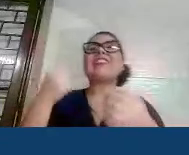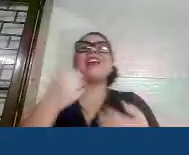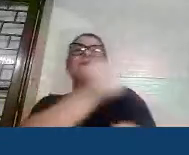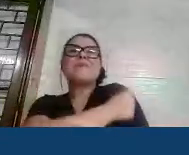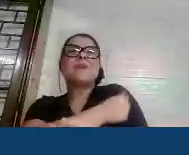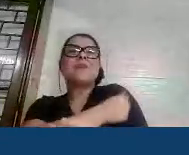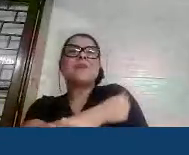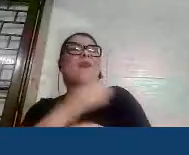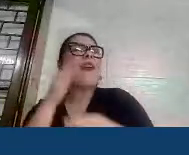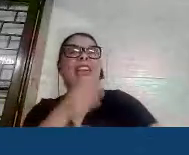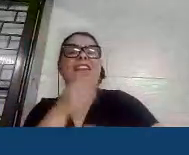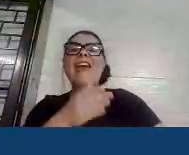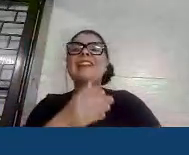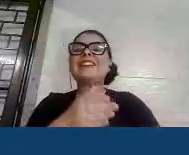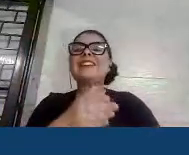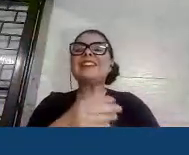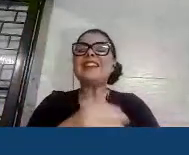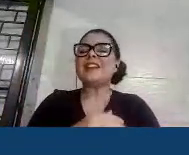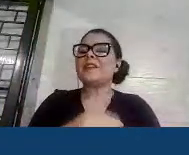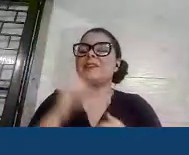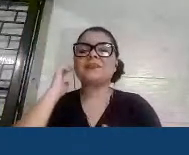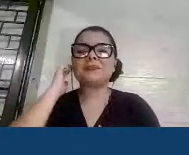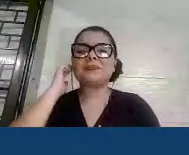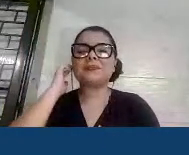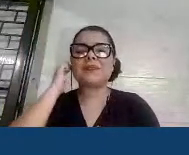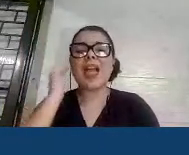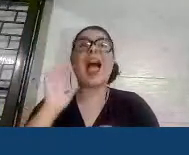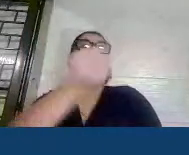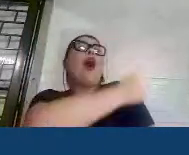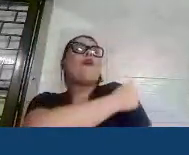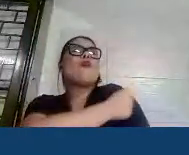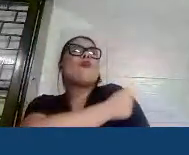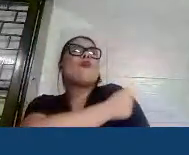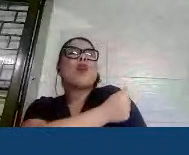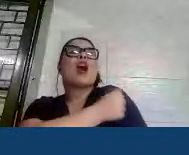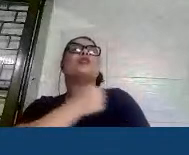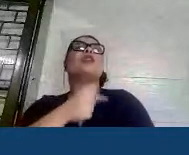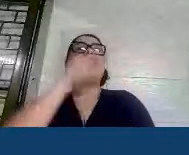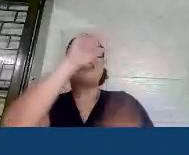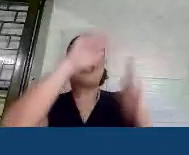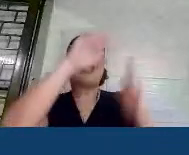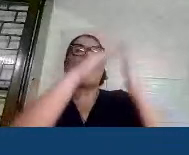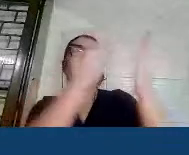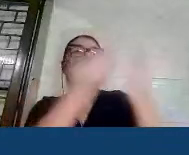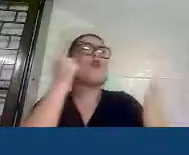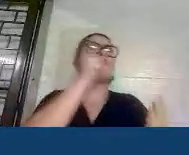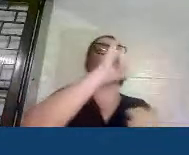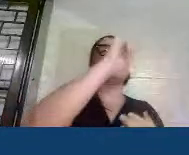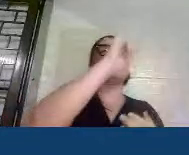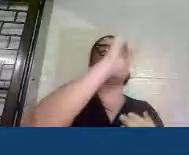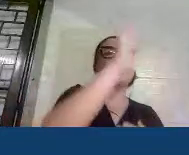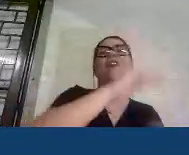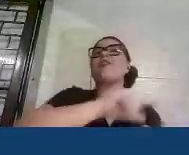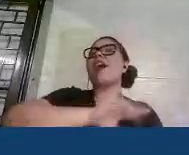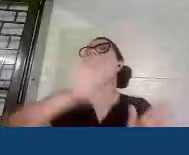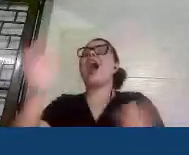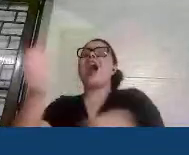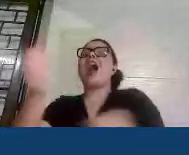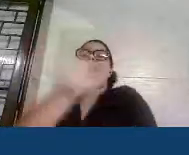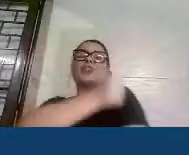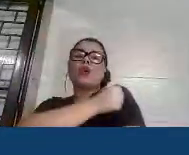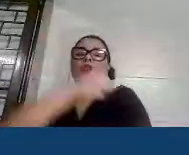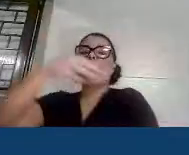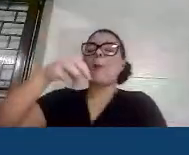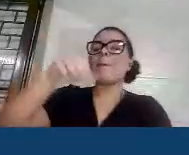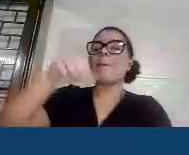eu achava maravilhoso, que era, o aluno falando de tal do Edir Ribeiro passou para a IEF, o aluno do Marilândia